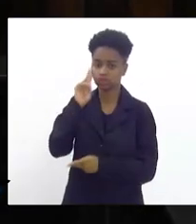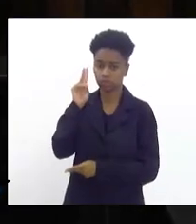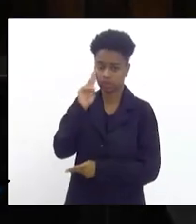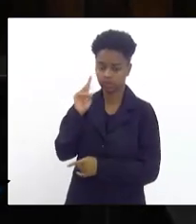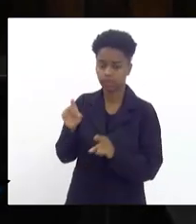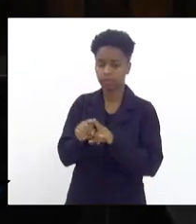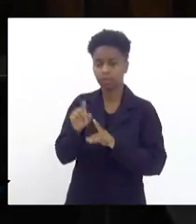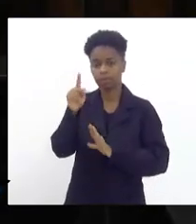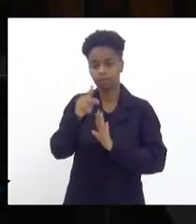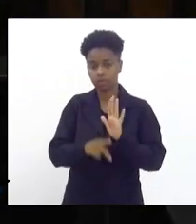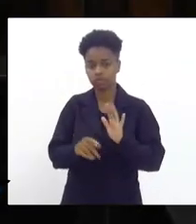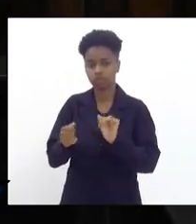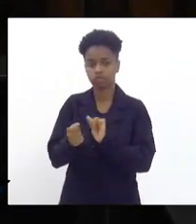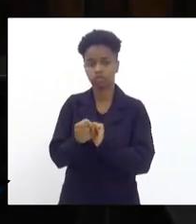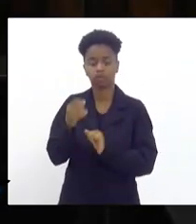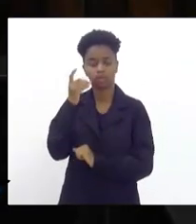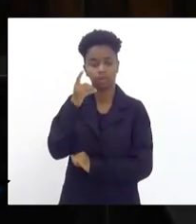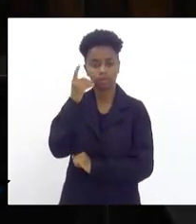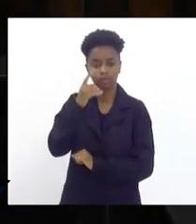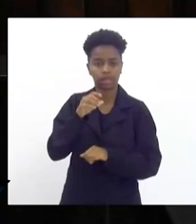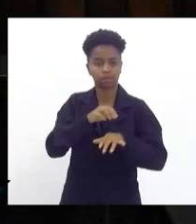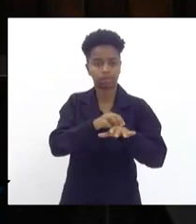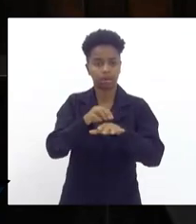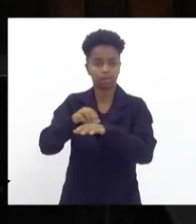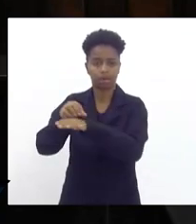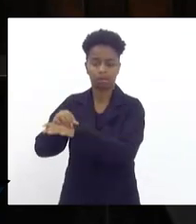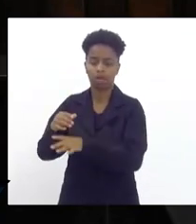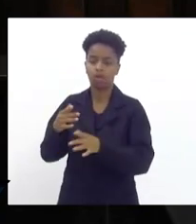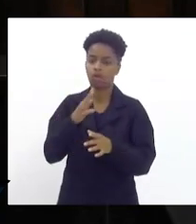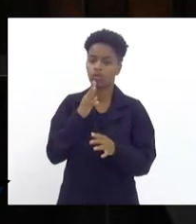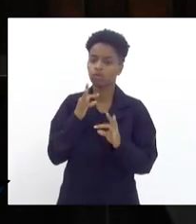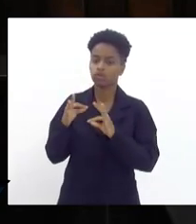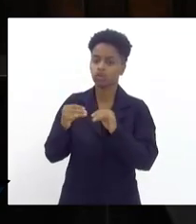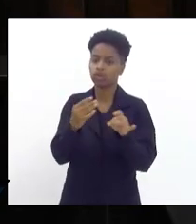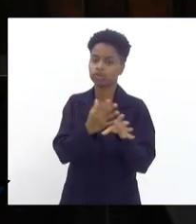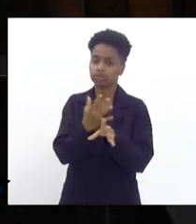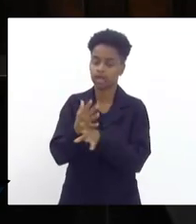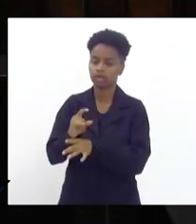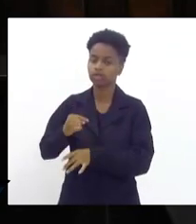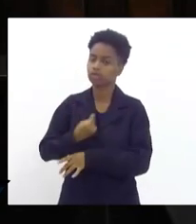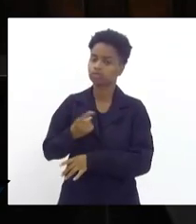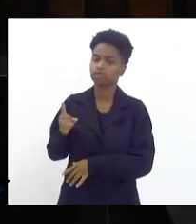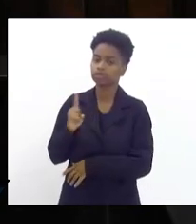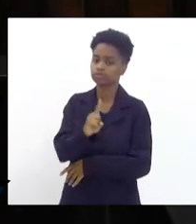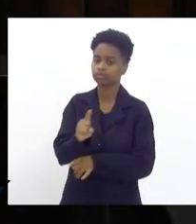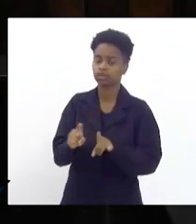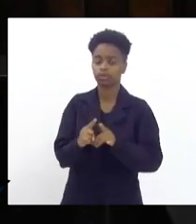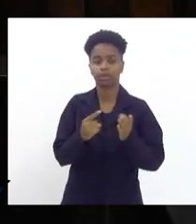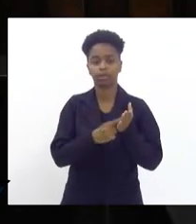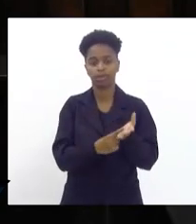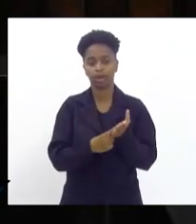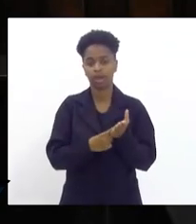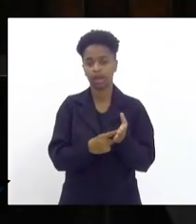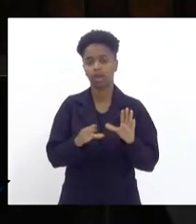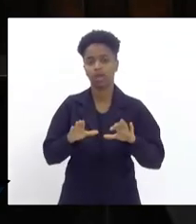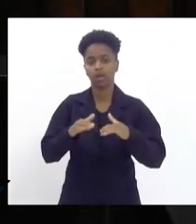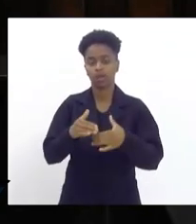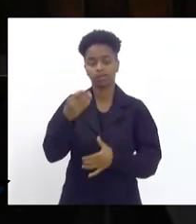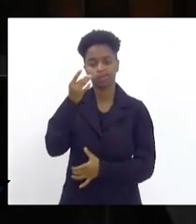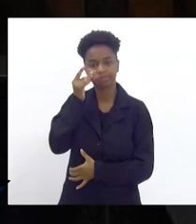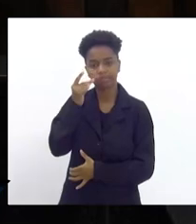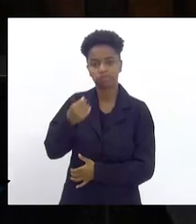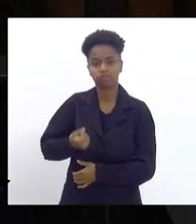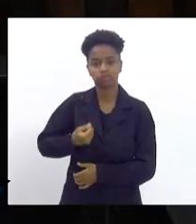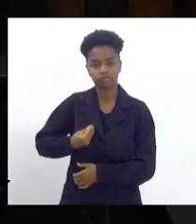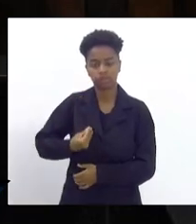projeto que nós temos o deputado da nossa cidade rodando todos os municípios estaremos lá e vamos marcar para que a comissão possa estar presente